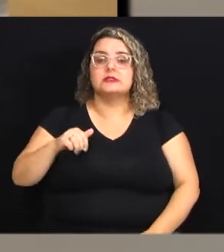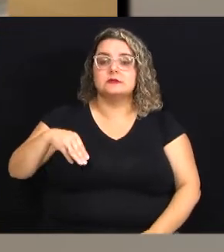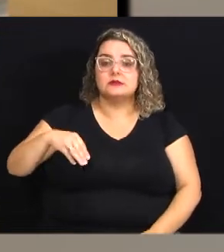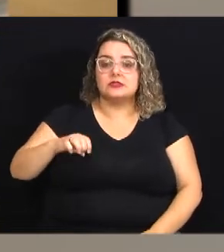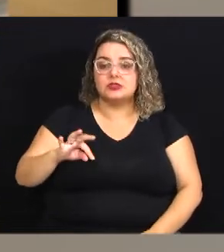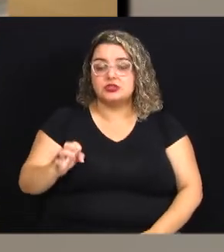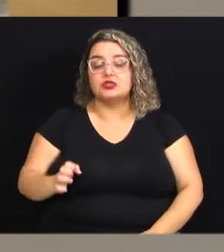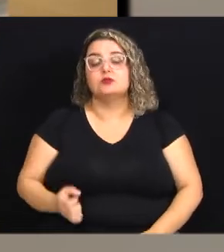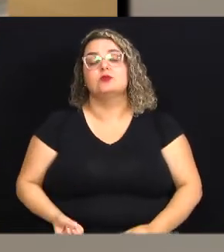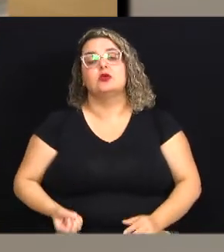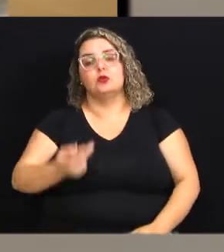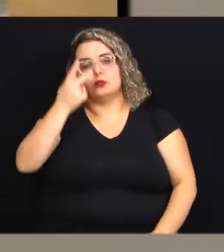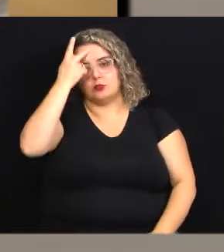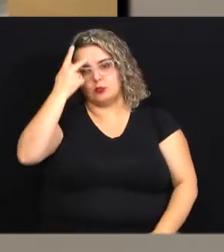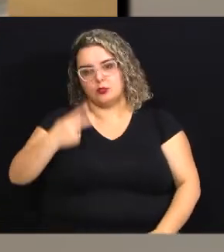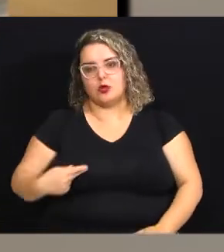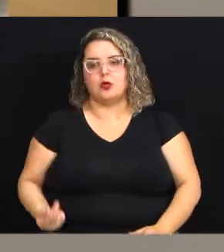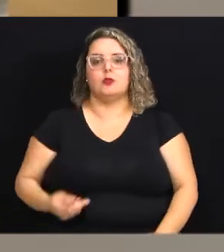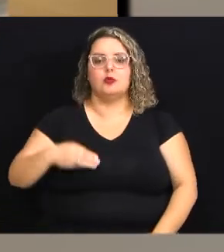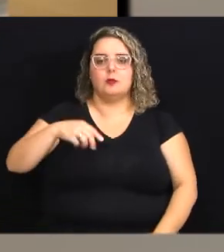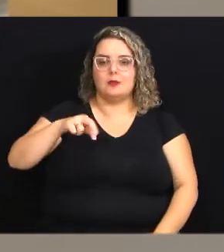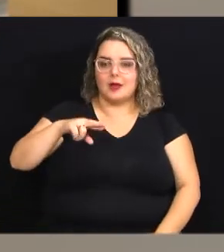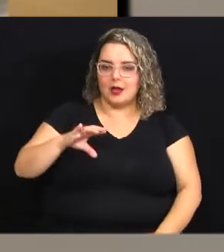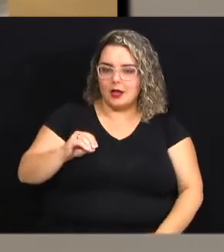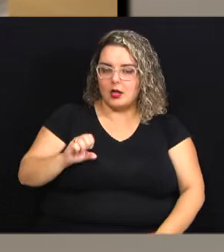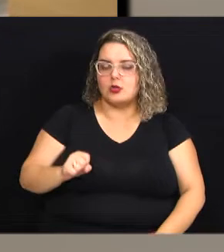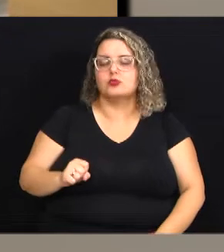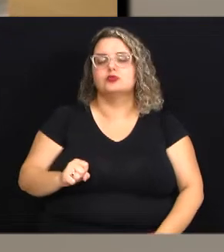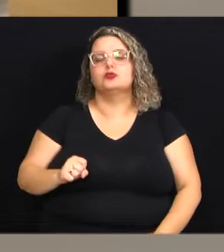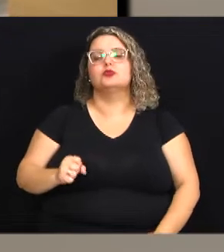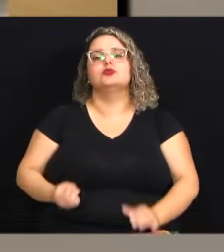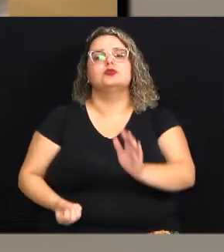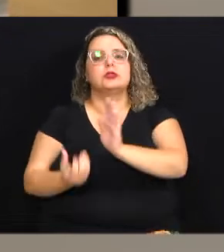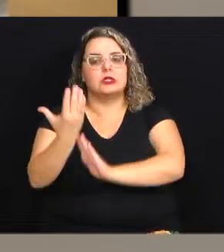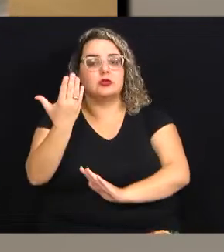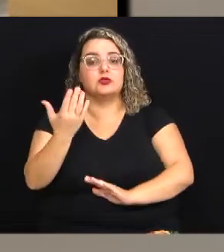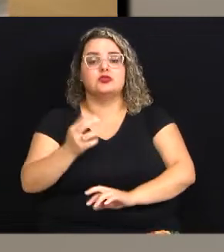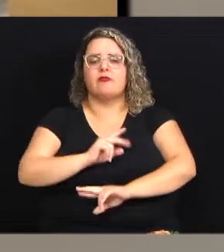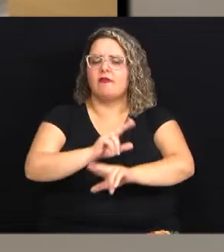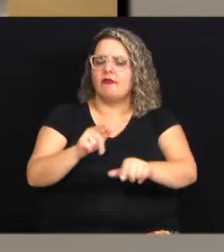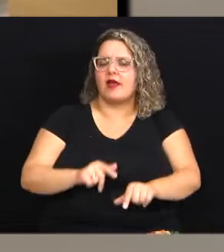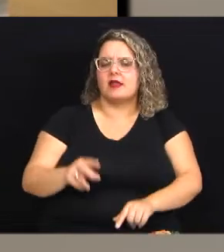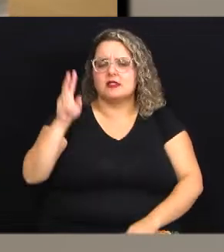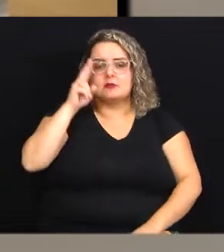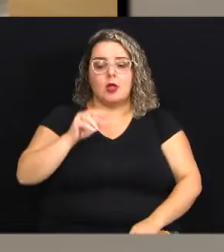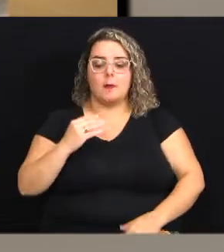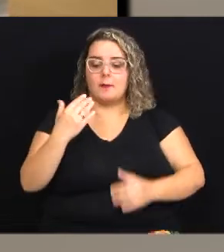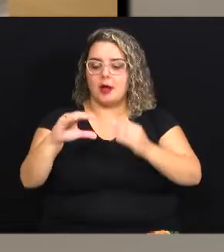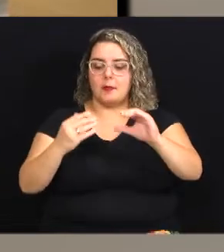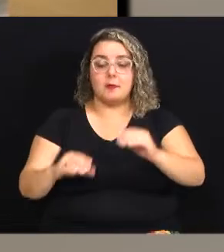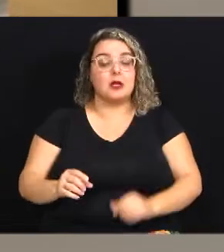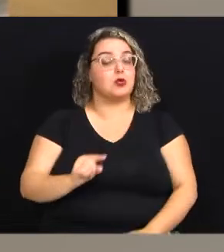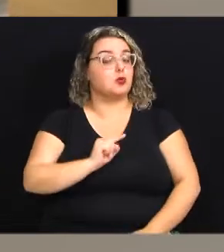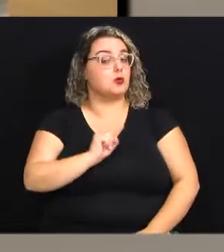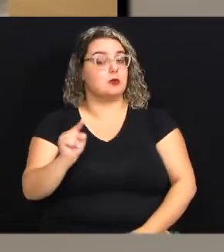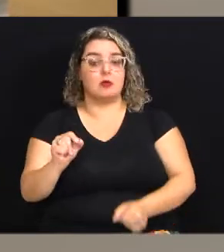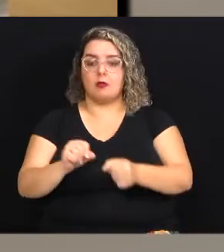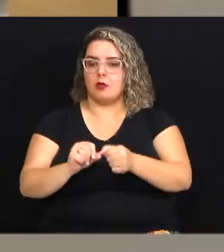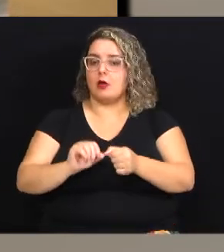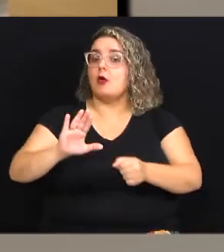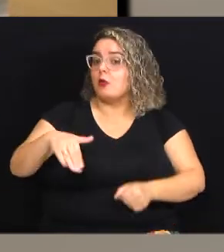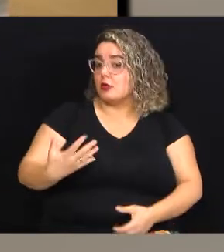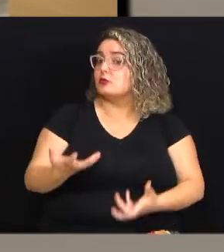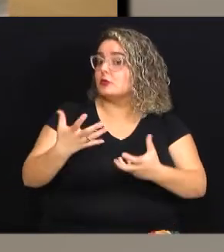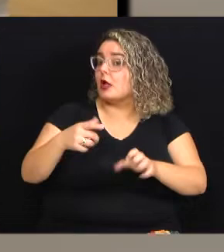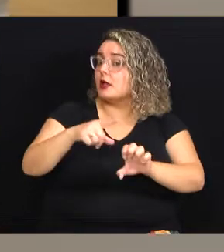criador, Marcos Rossi. Um livro recheado de insights, principalmente sobre o que não fazer quando você quer empreender.